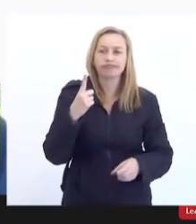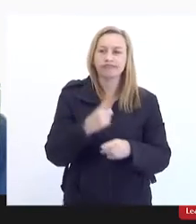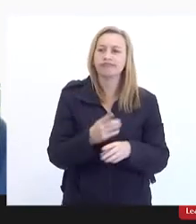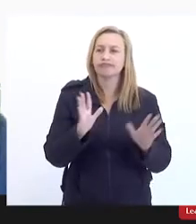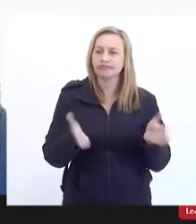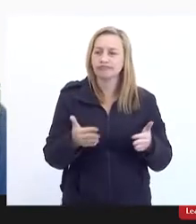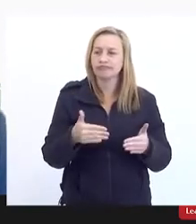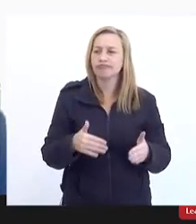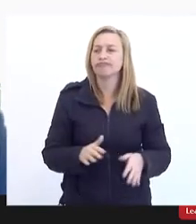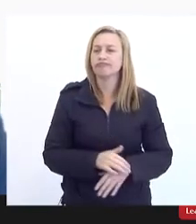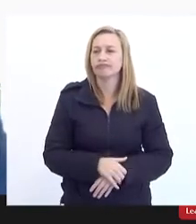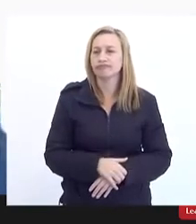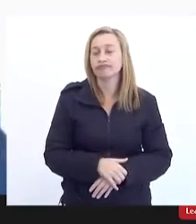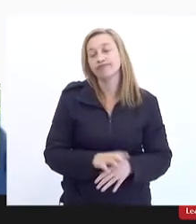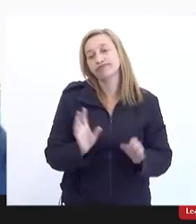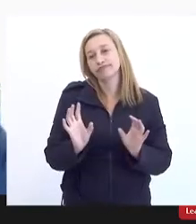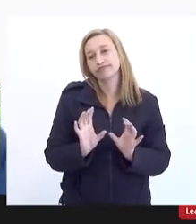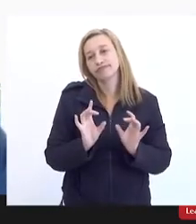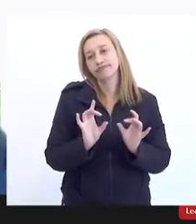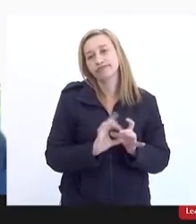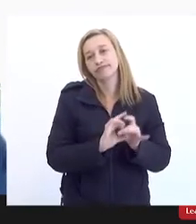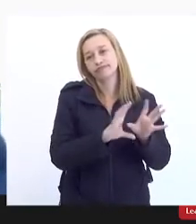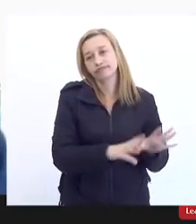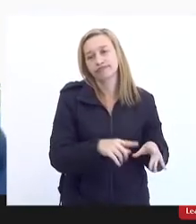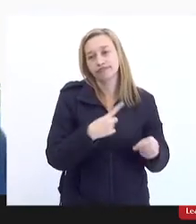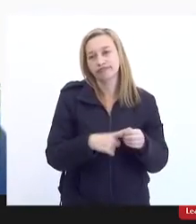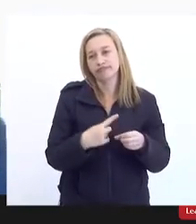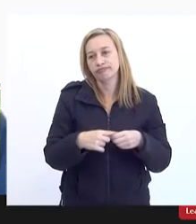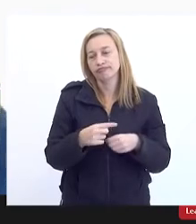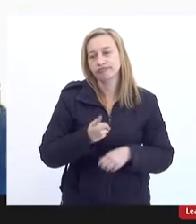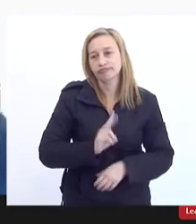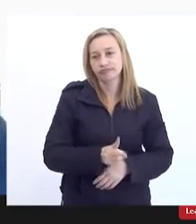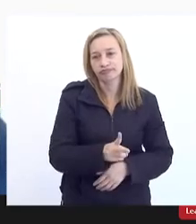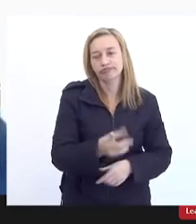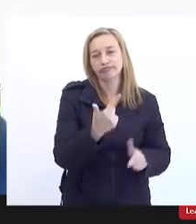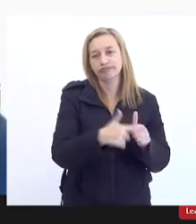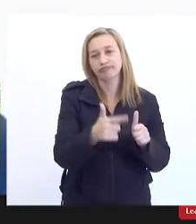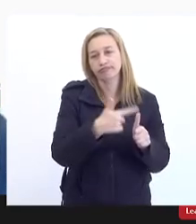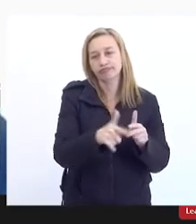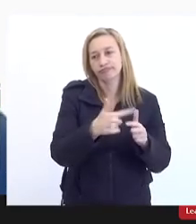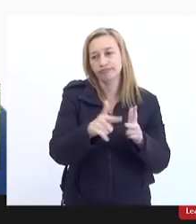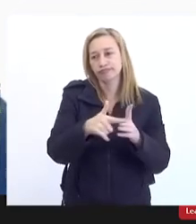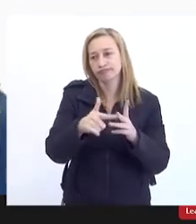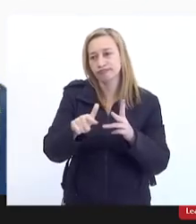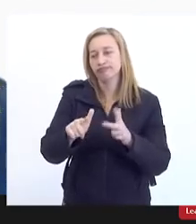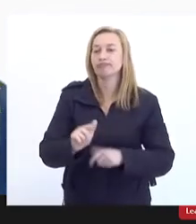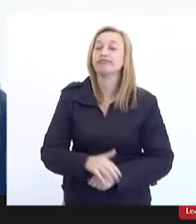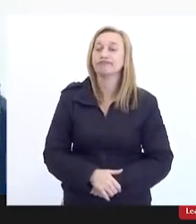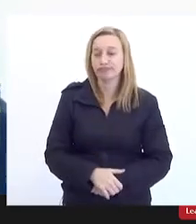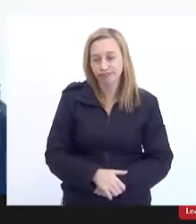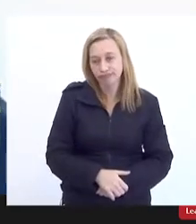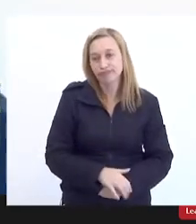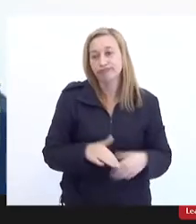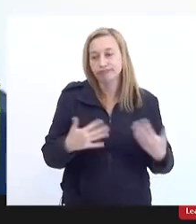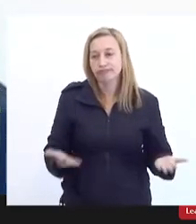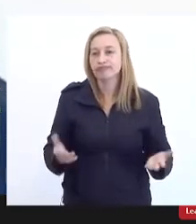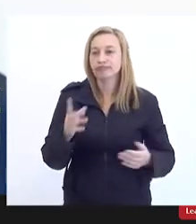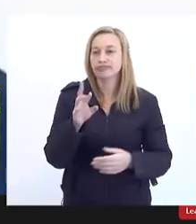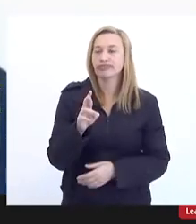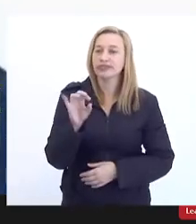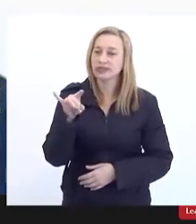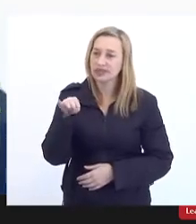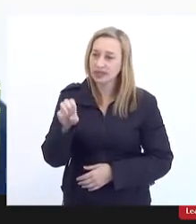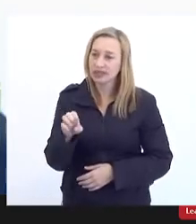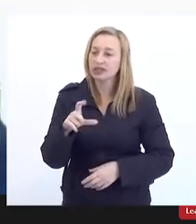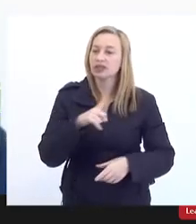nesse processo e vamos deixar aos municípios a continuidade desses problemas então resende hoje que